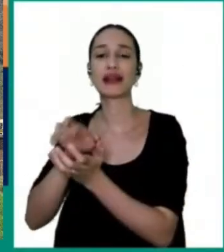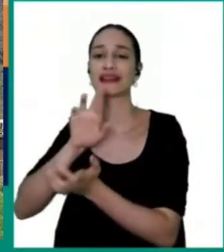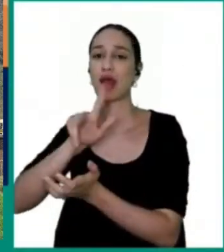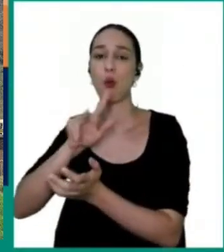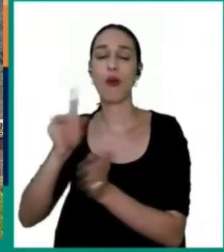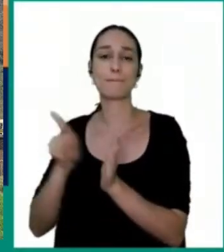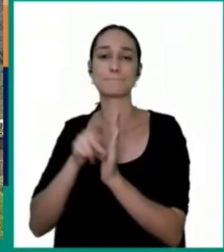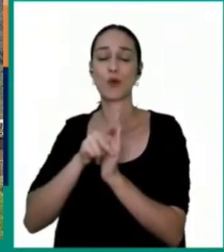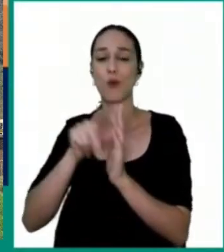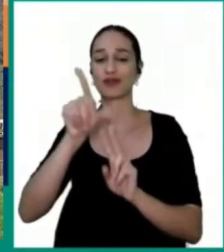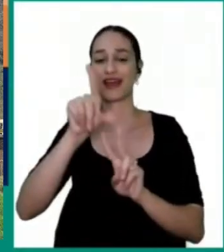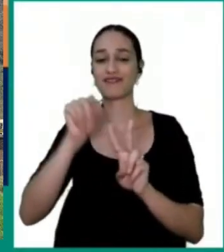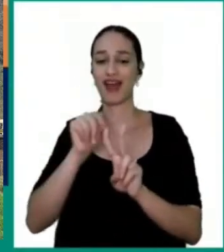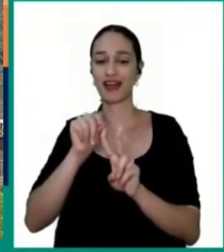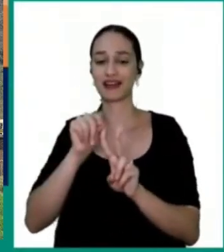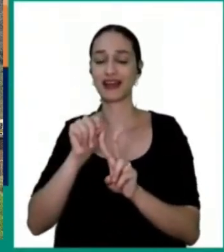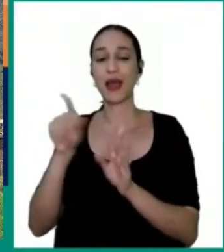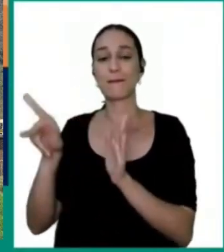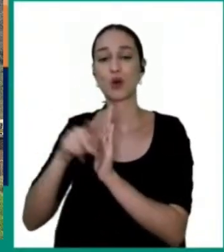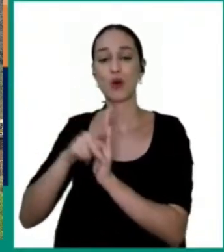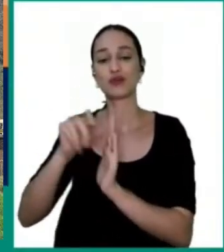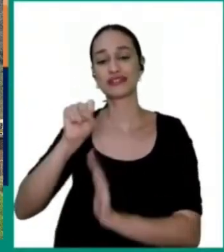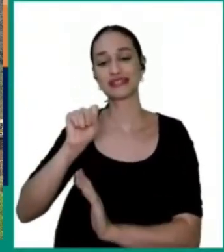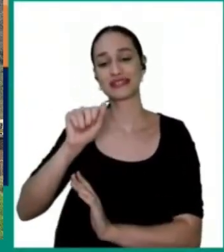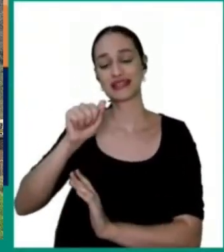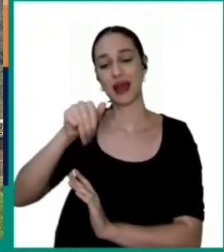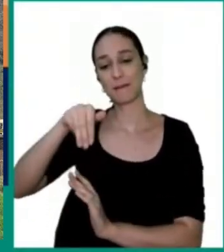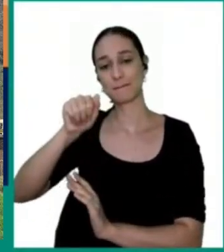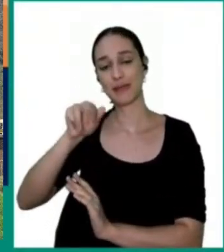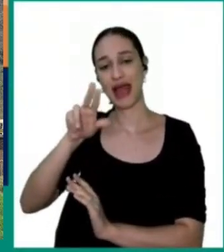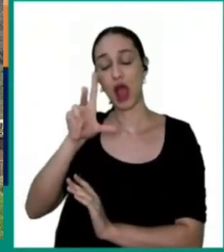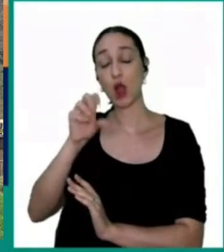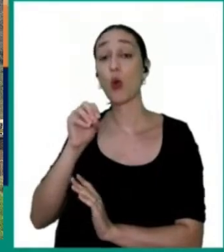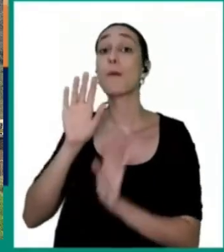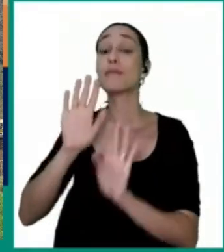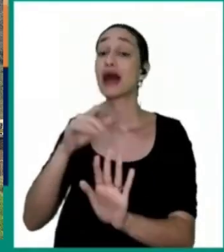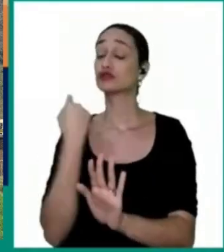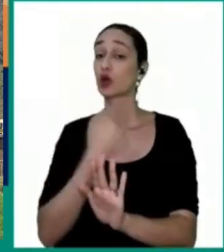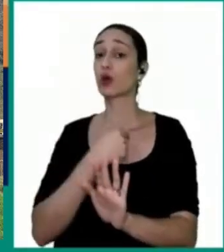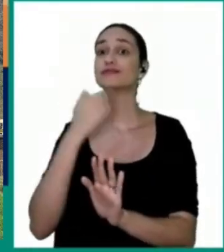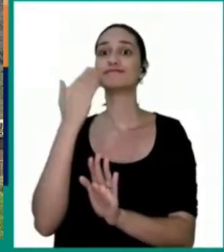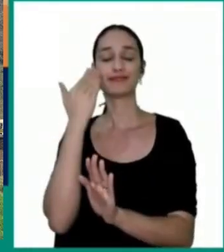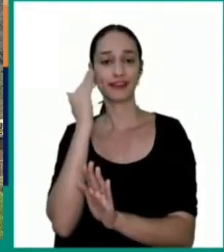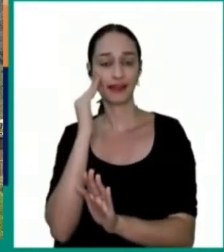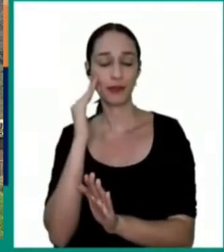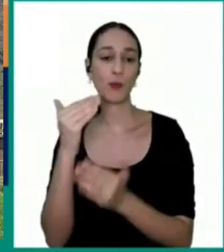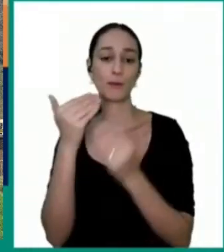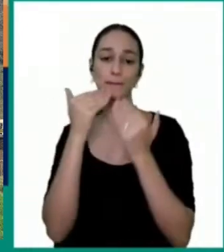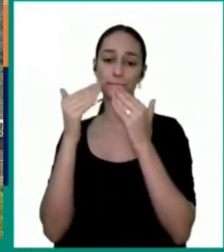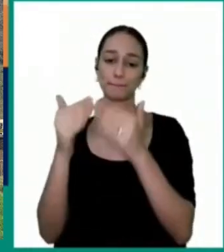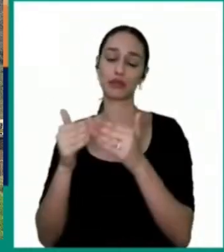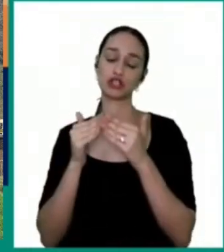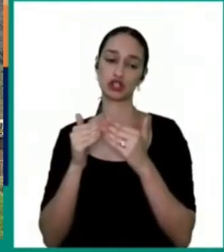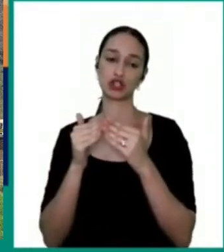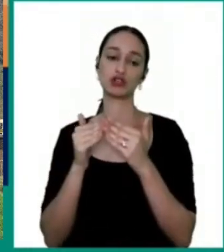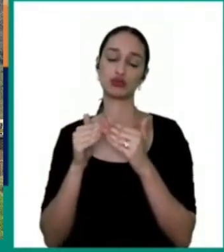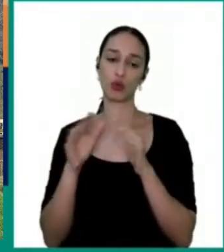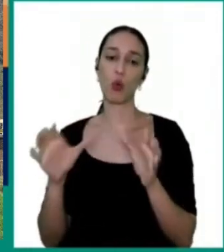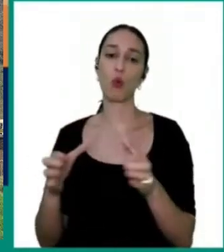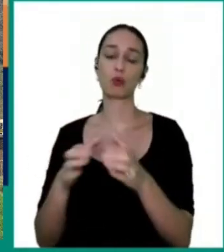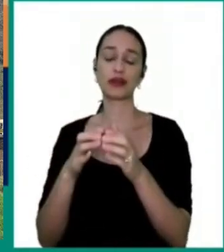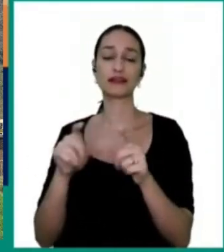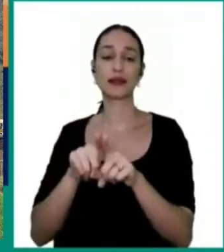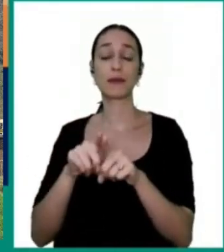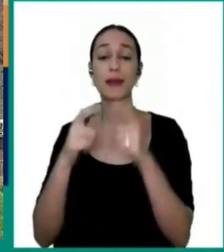mas entendendo a importância, a relevância, o pedido da comunidade, a preocupação dos órgãos públicos,